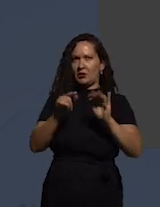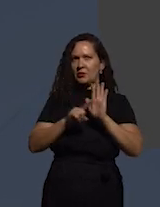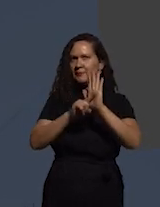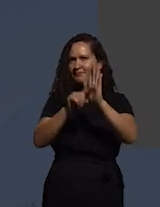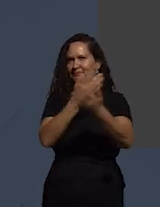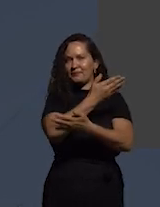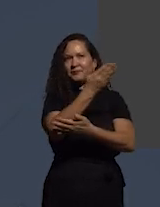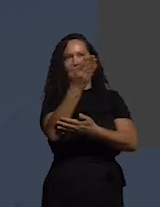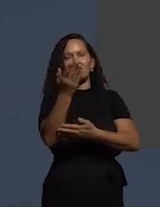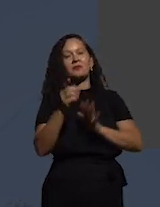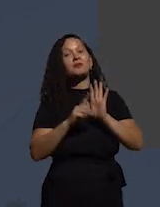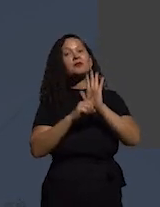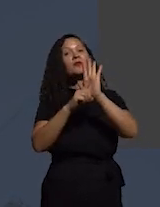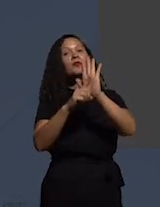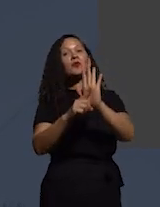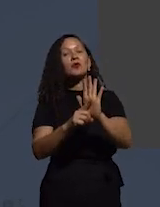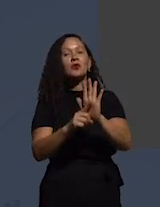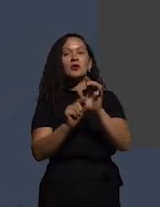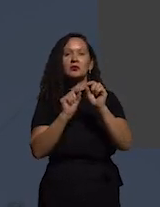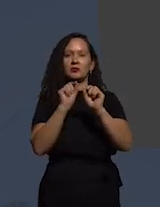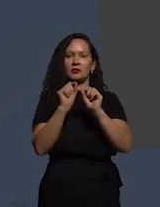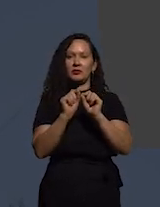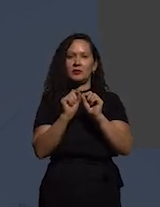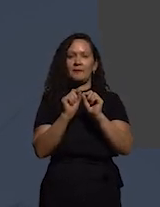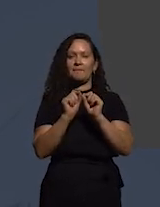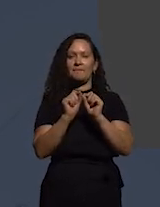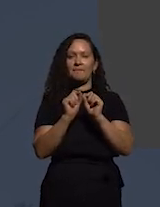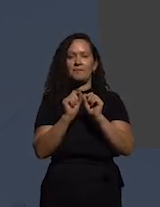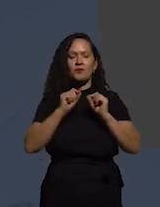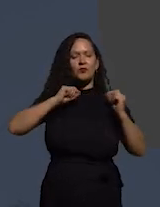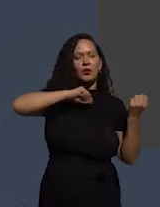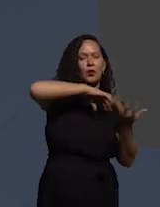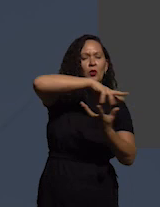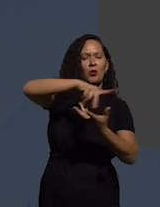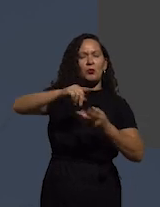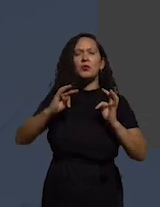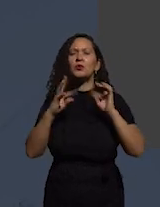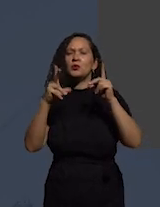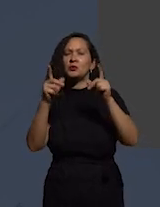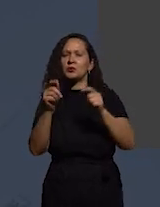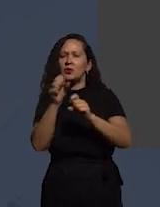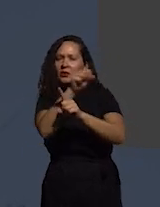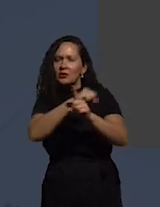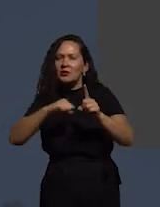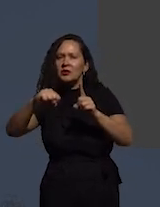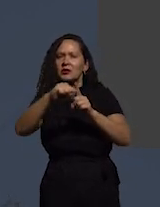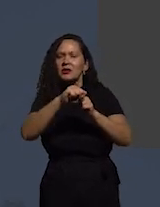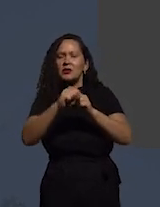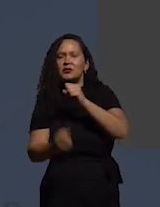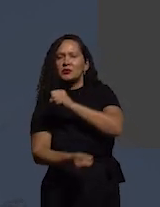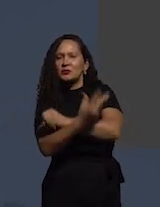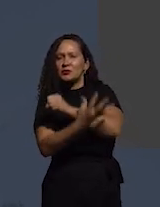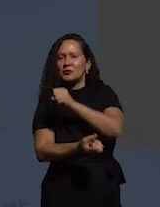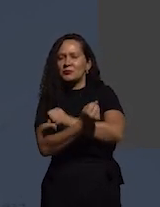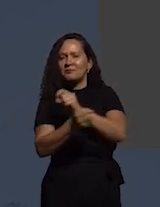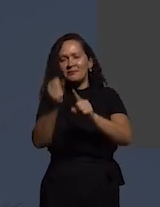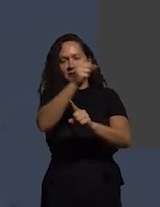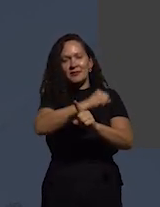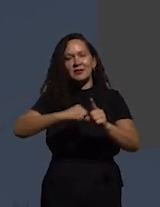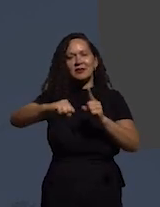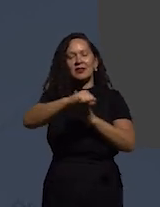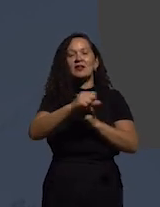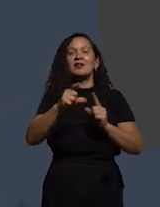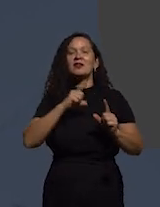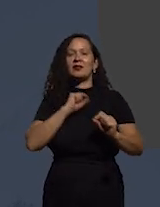aqui que mostra que no mundo inteiro as sociedades mais corruptas são sociedades que têm